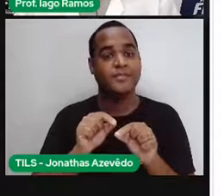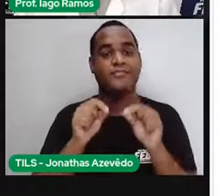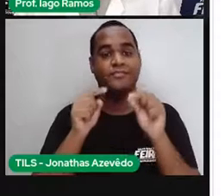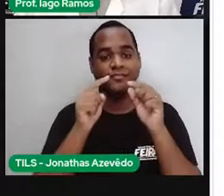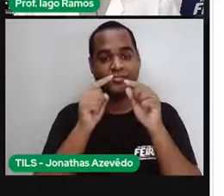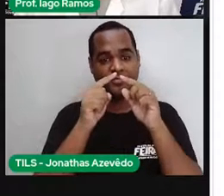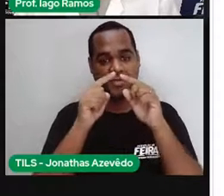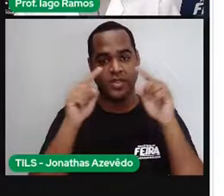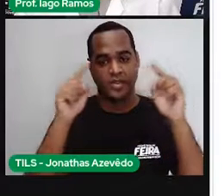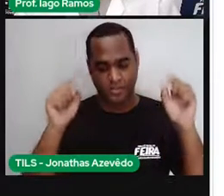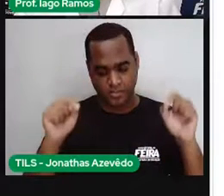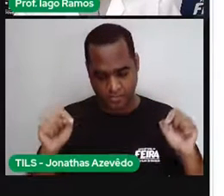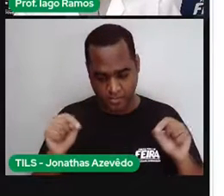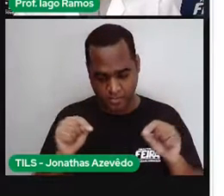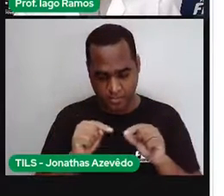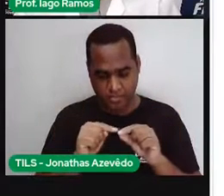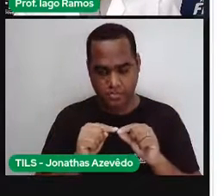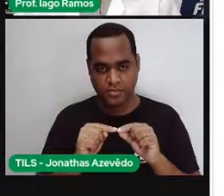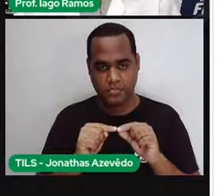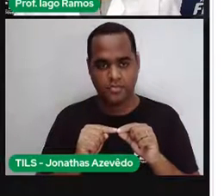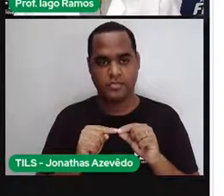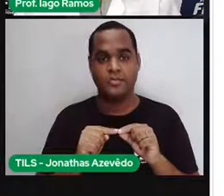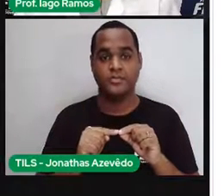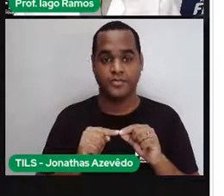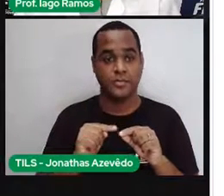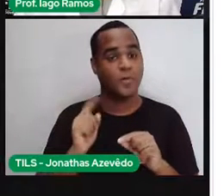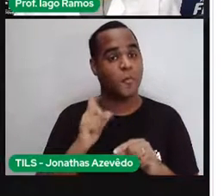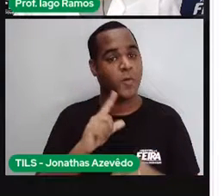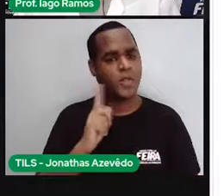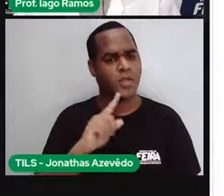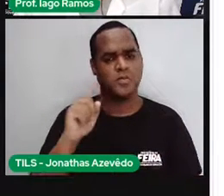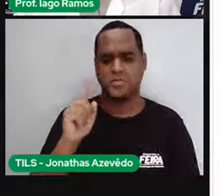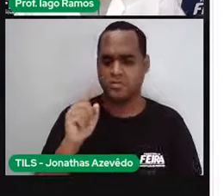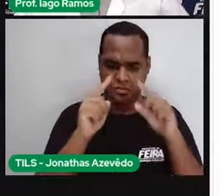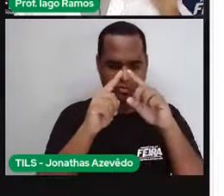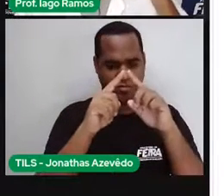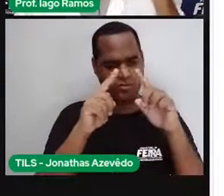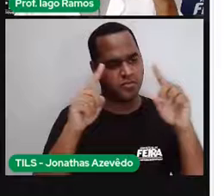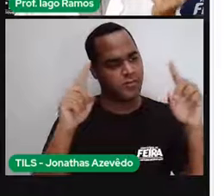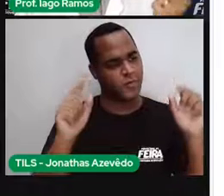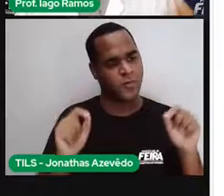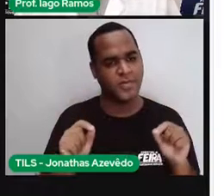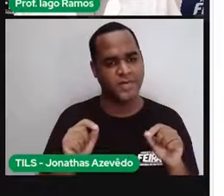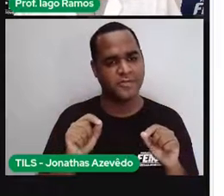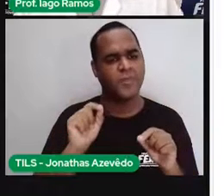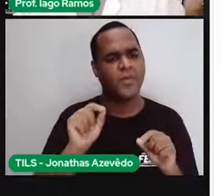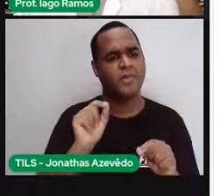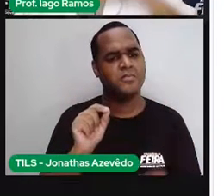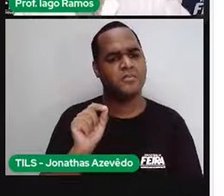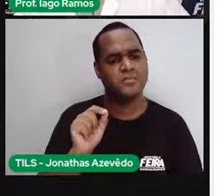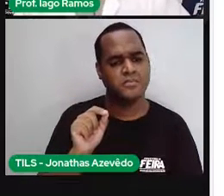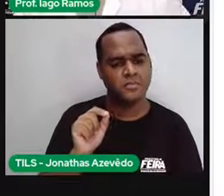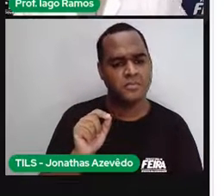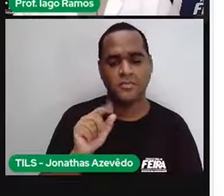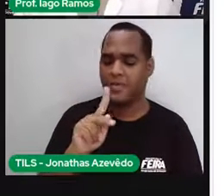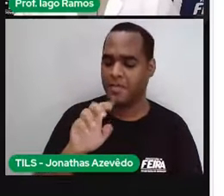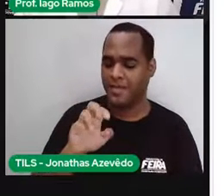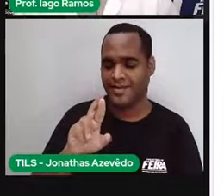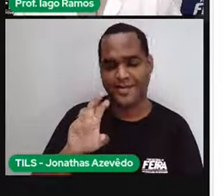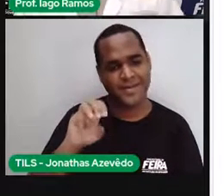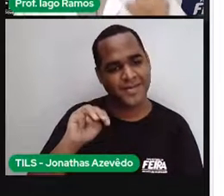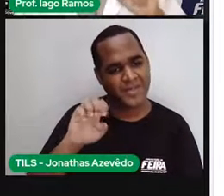Olha só a palavrinha que eu usei. Contornado com a tela. contorno perímetro.